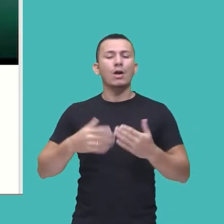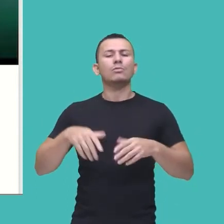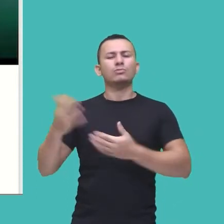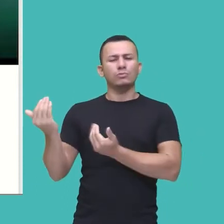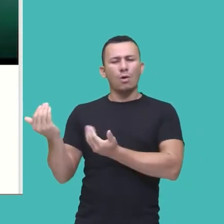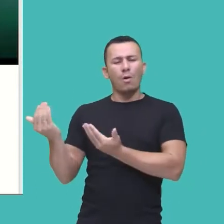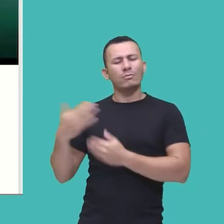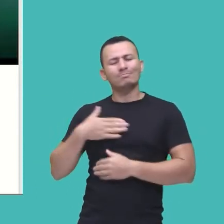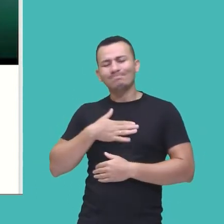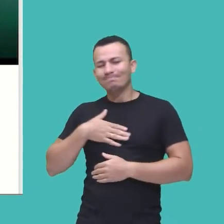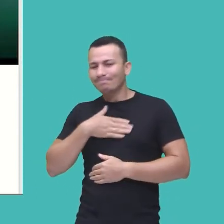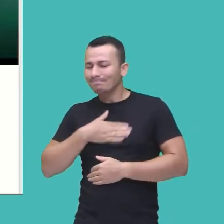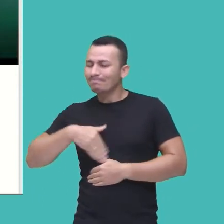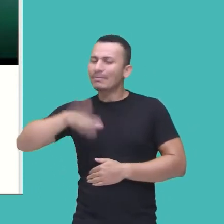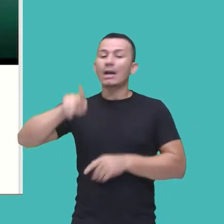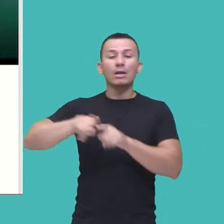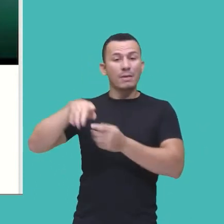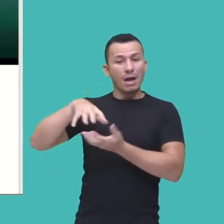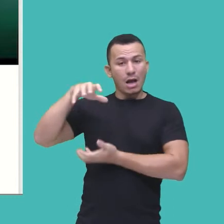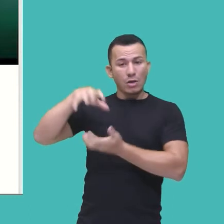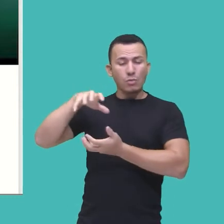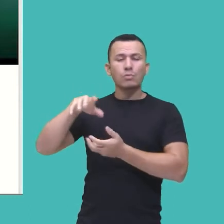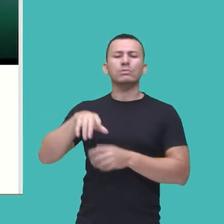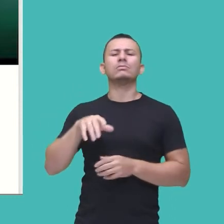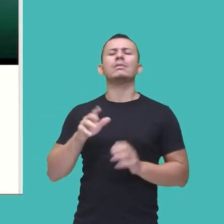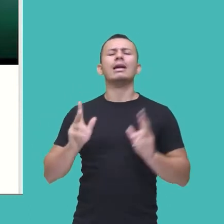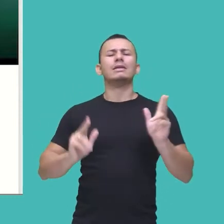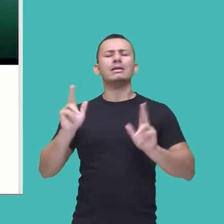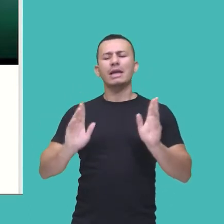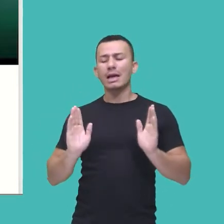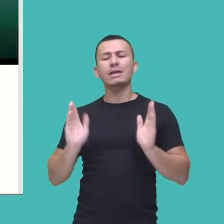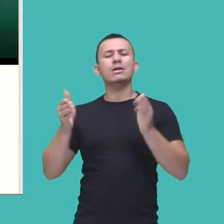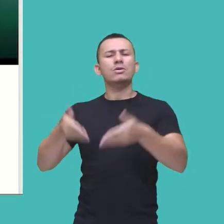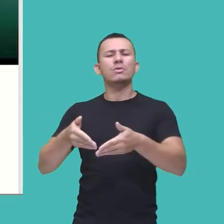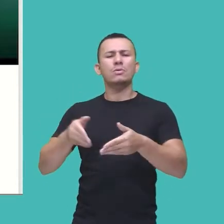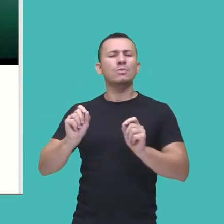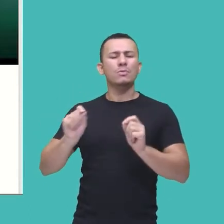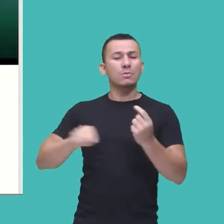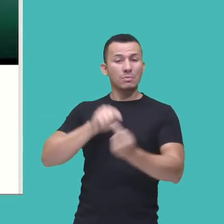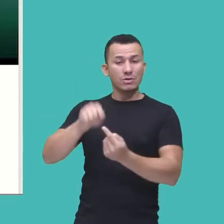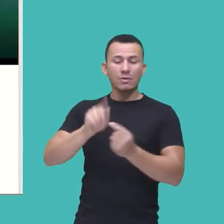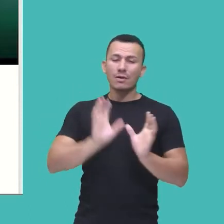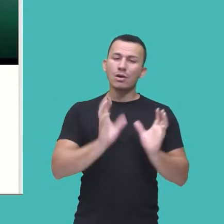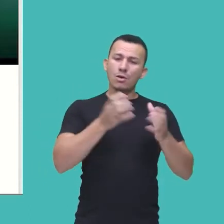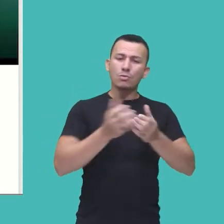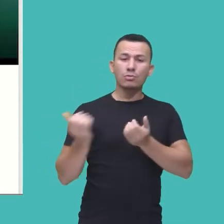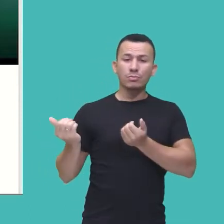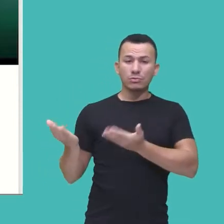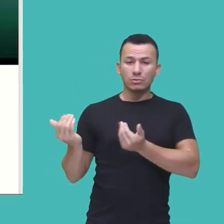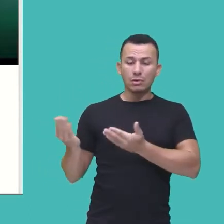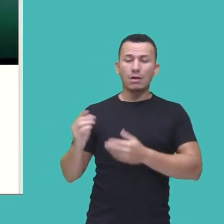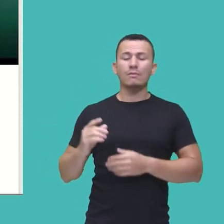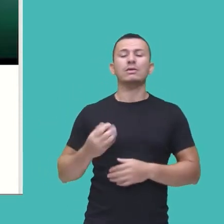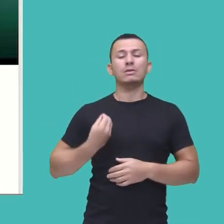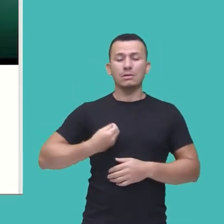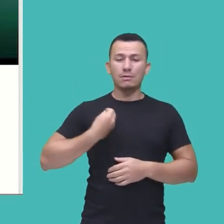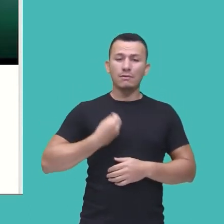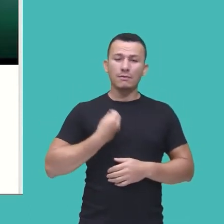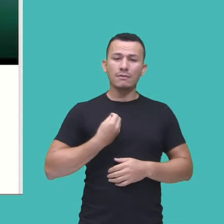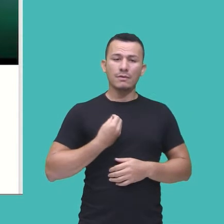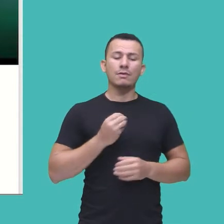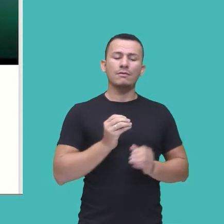e adultos e ela é focada num grupo de amigos adolescentes que vivem numa pacata cidade onde